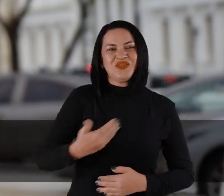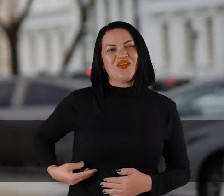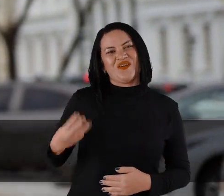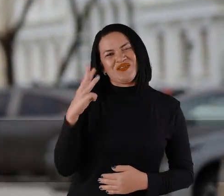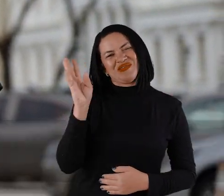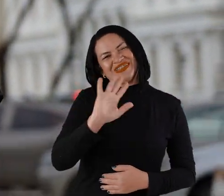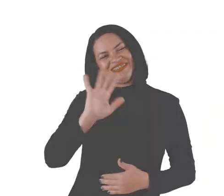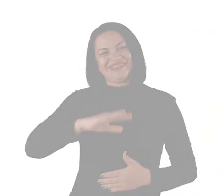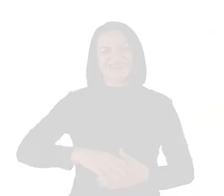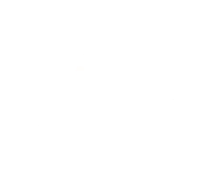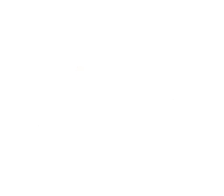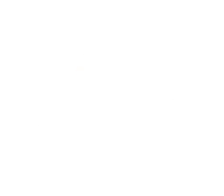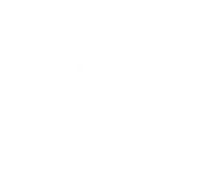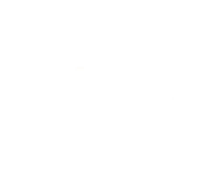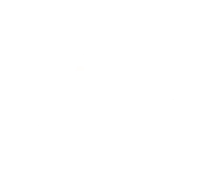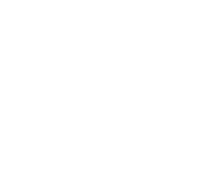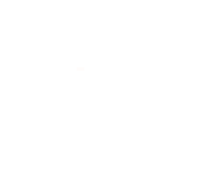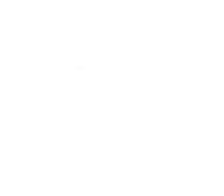GovMA. Tchau, tchau!